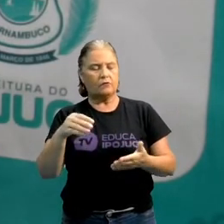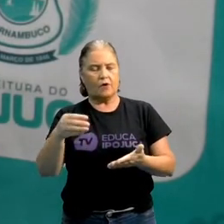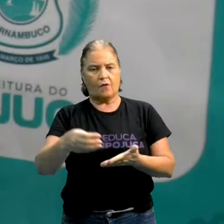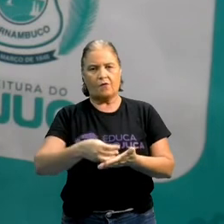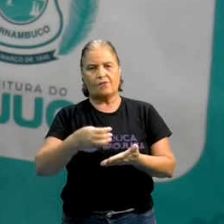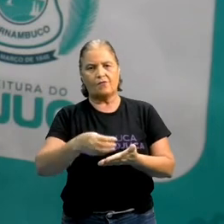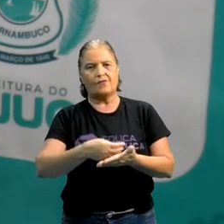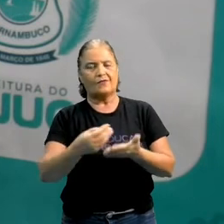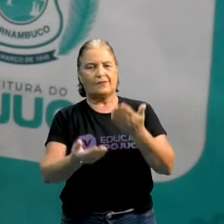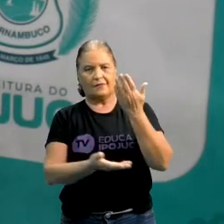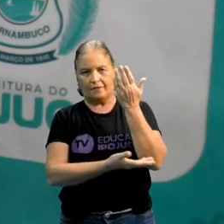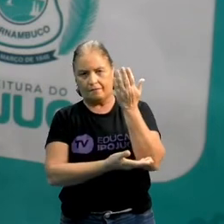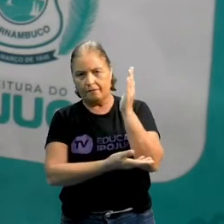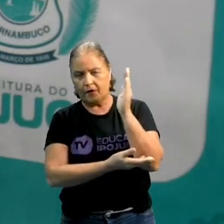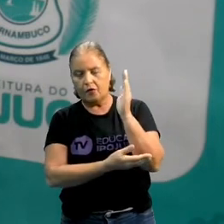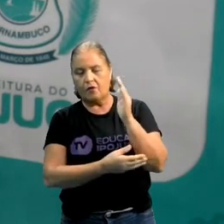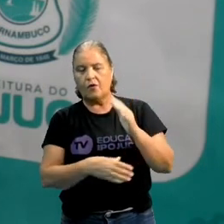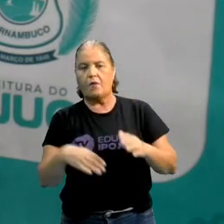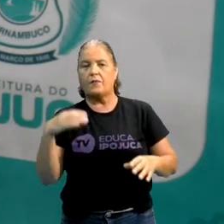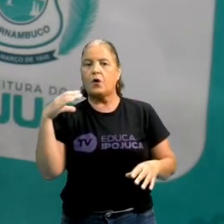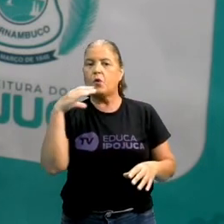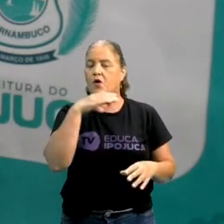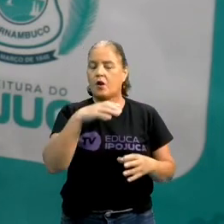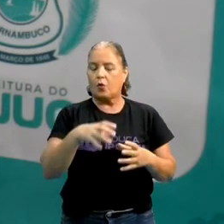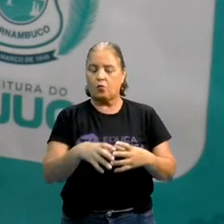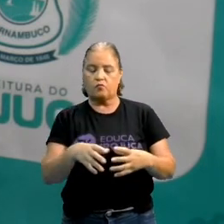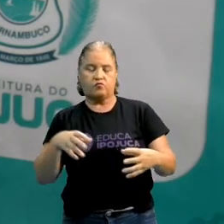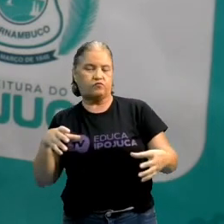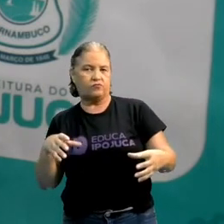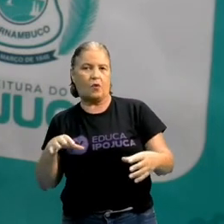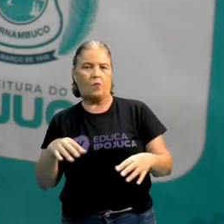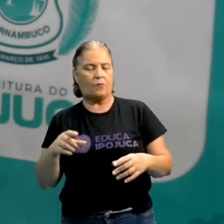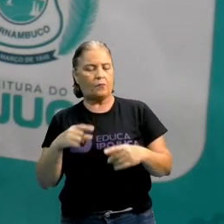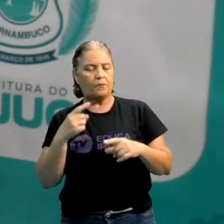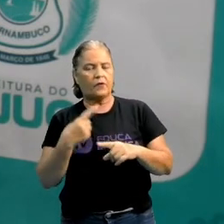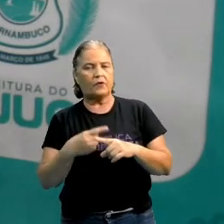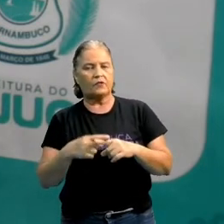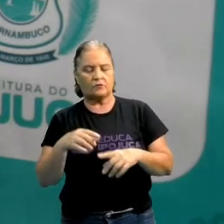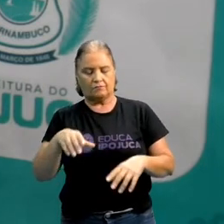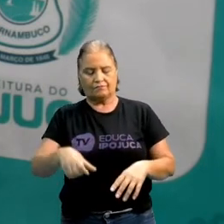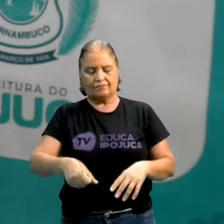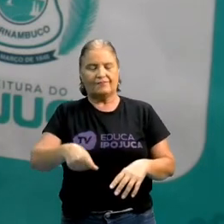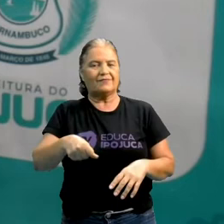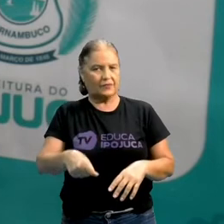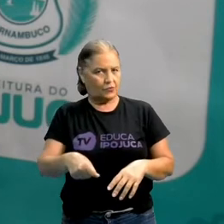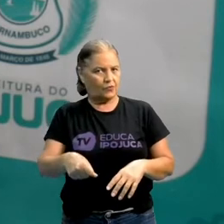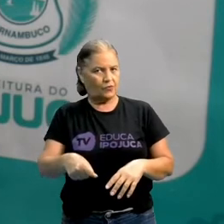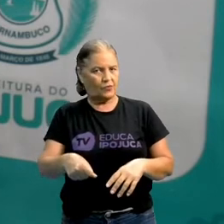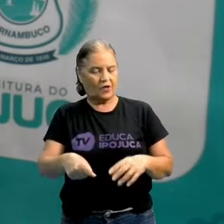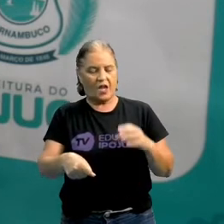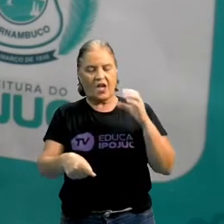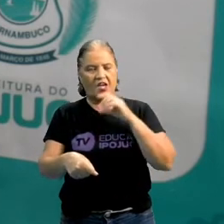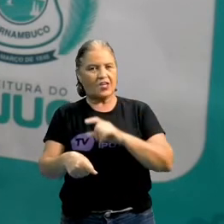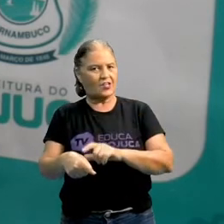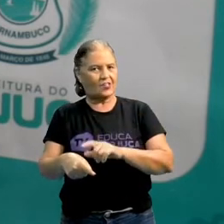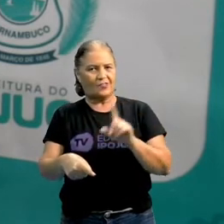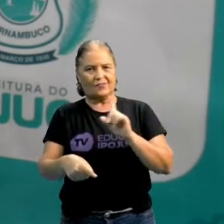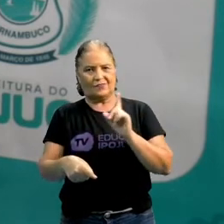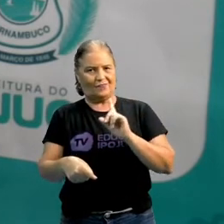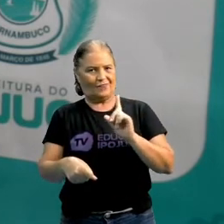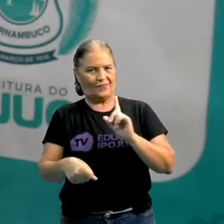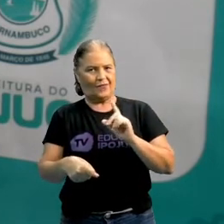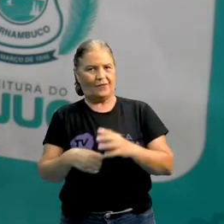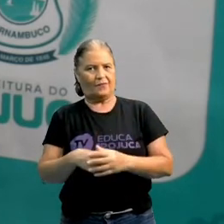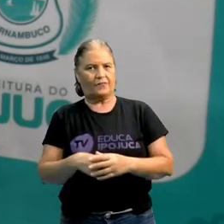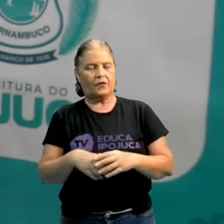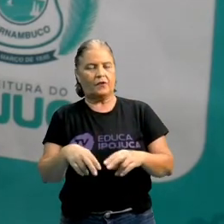gente consiga, então, segurar essa panela. E por que ele precisa ser de metal? Como eu já disse, o metal,